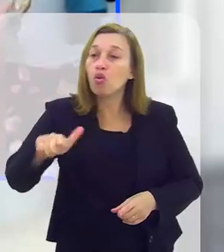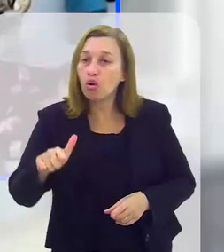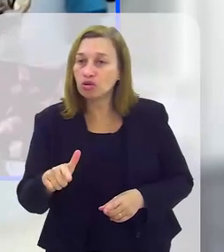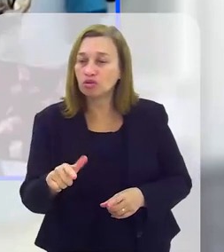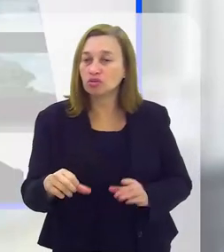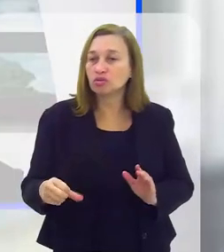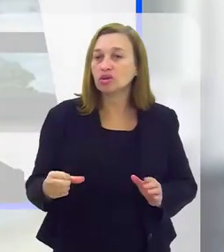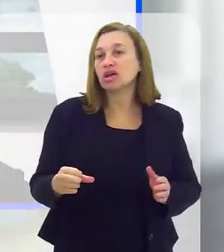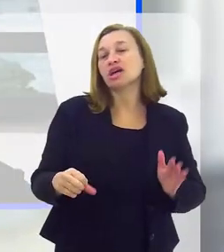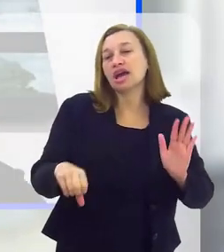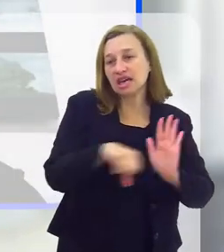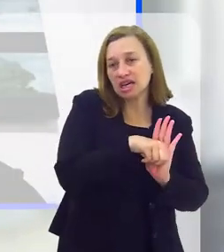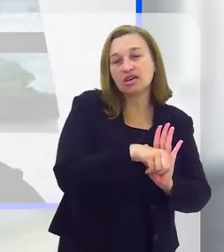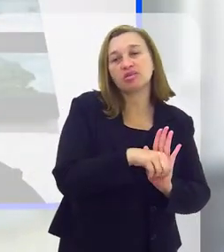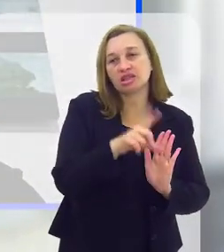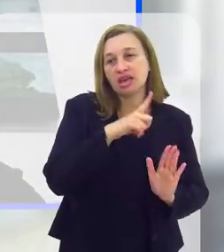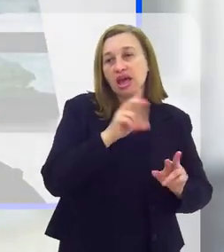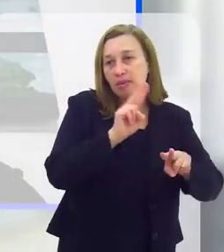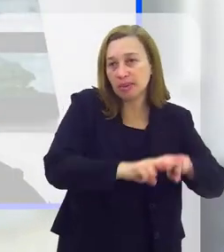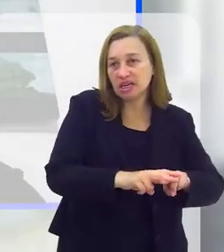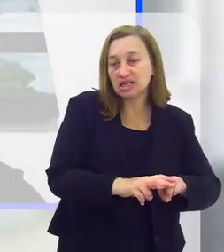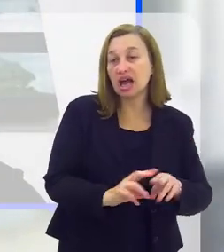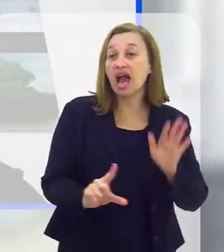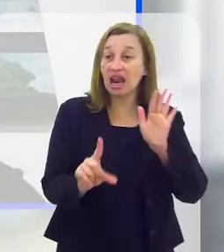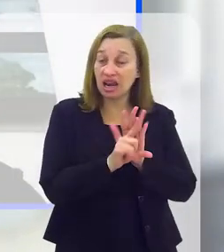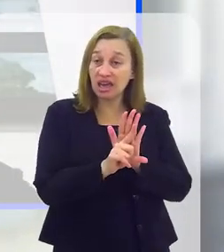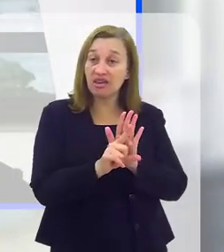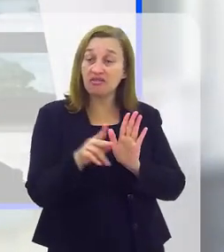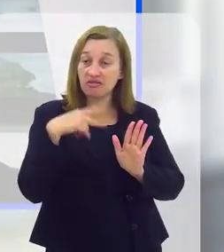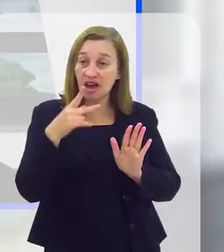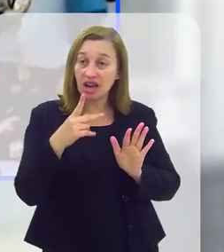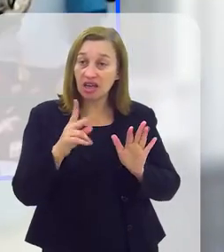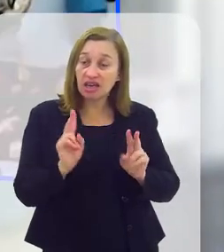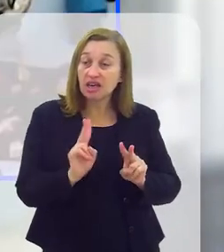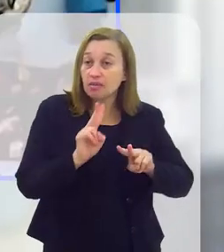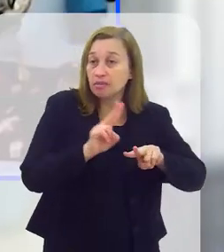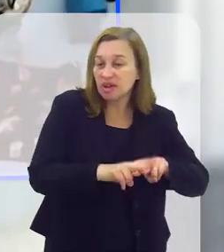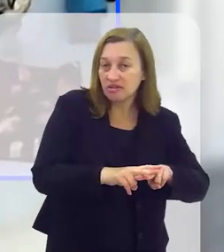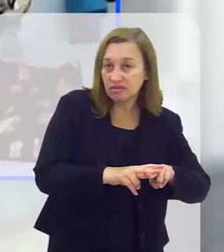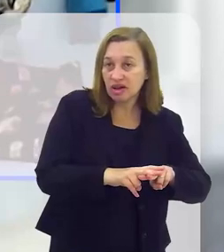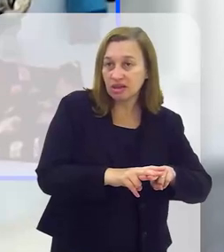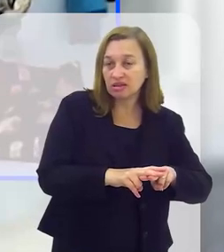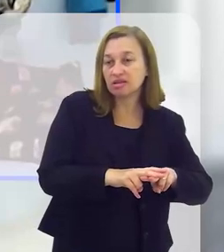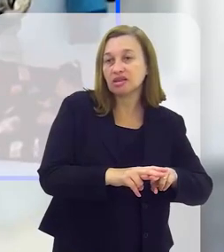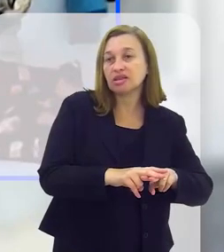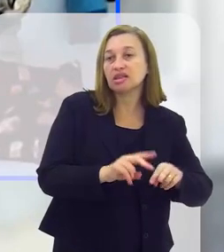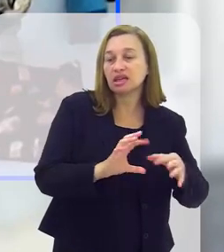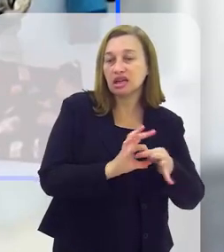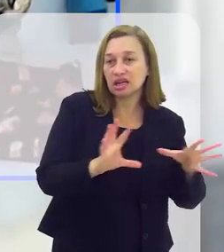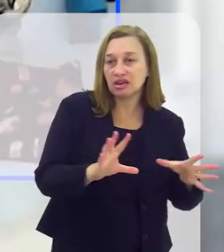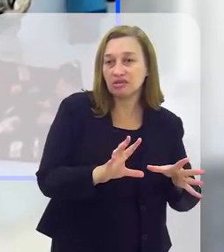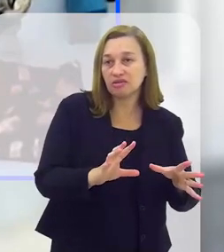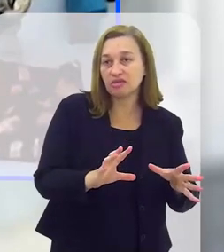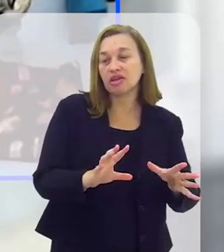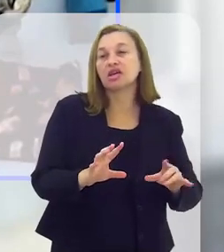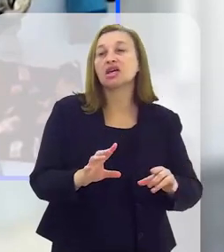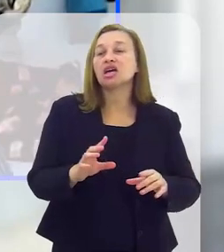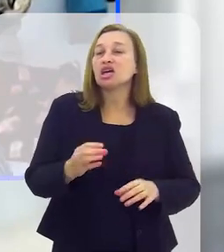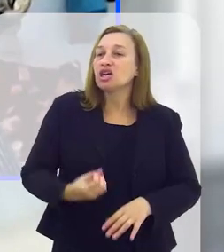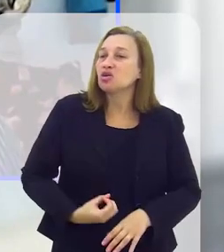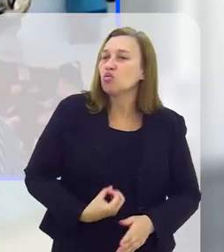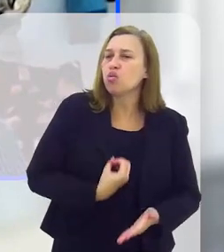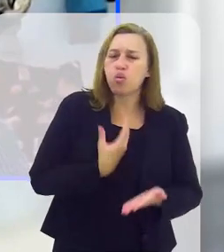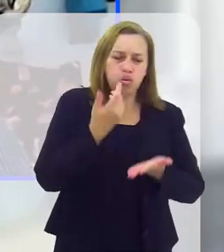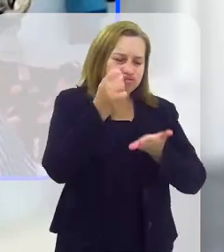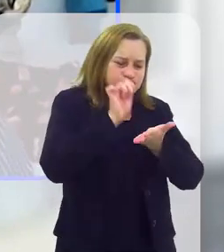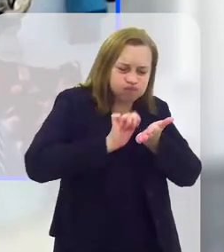outro, de enganar o outro, ele comete crimes e é preso. A lei diz que eles têm que ser privados da liberdade, eles são privados da dignidade. e esse